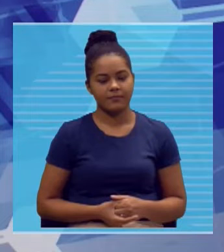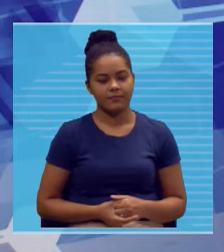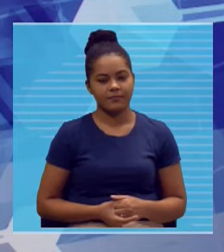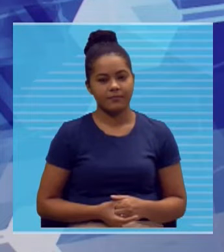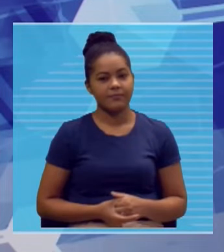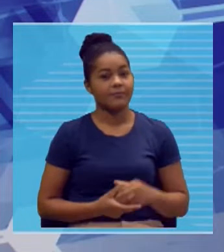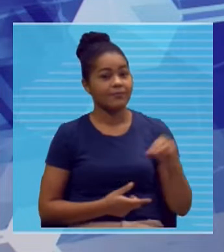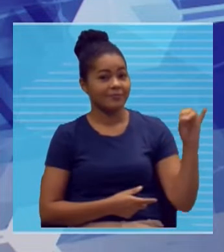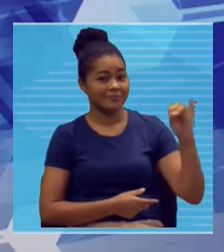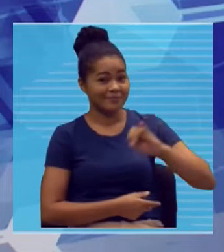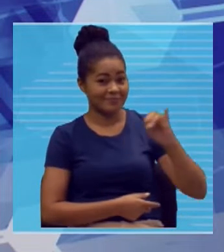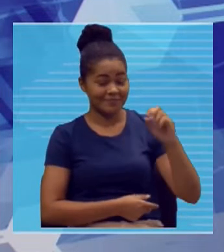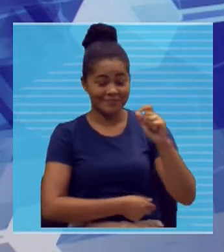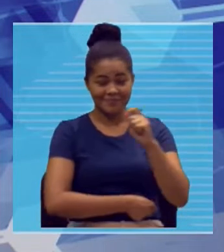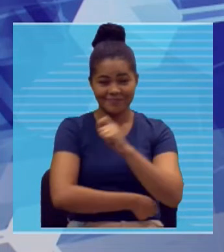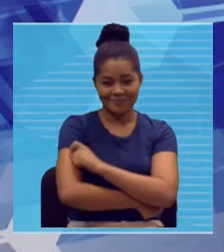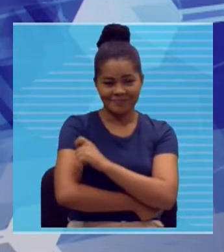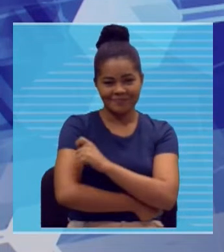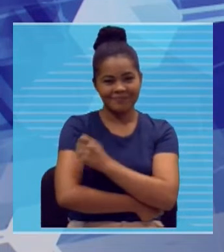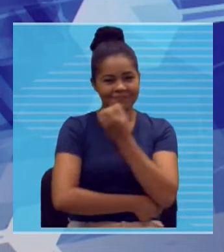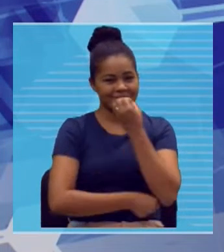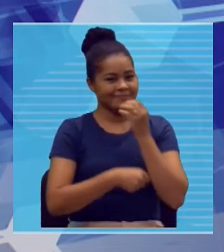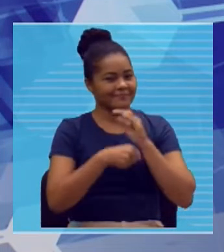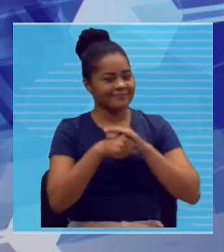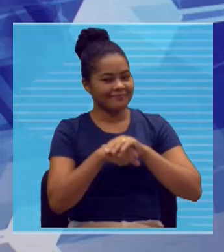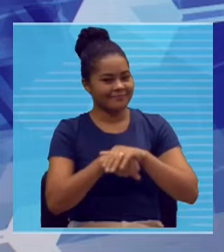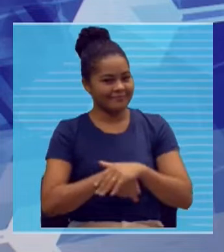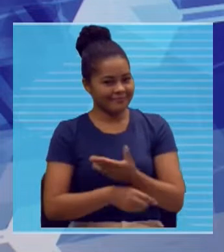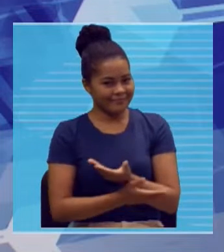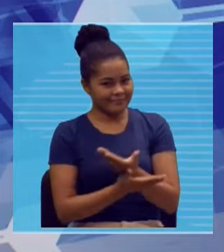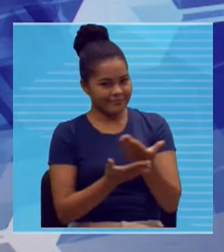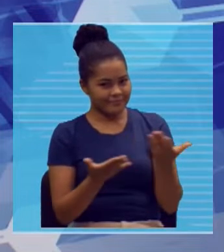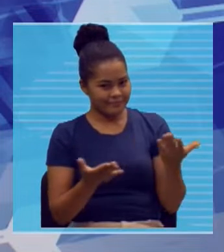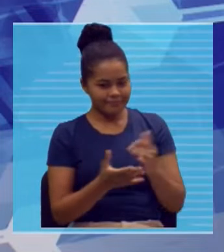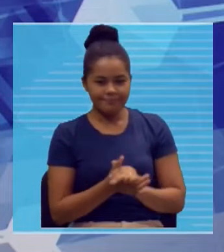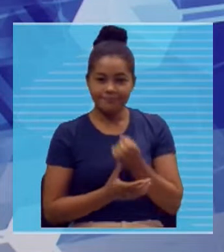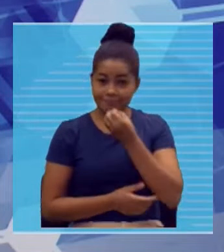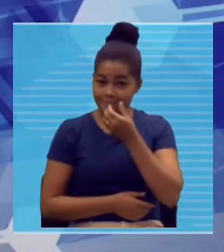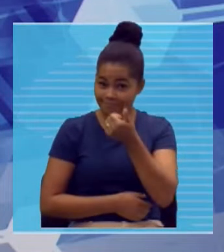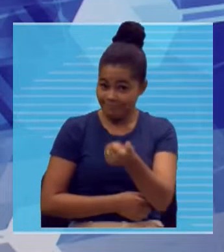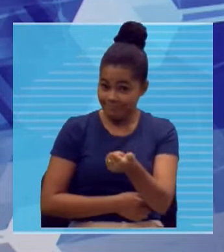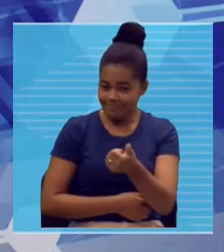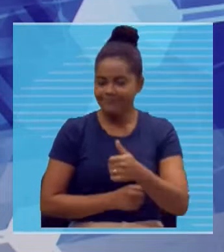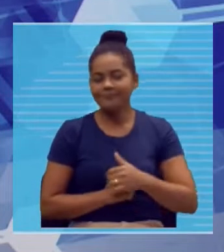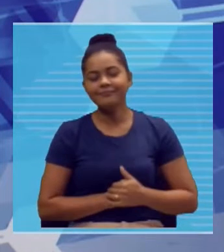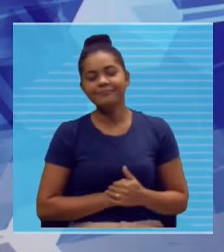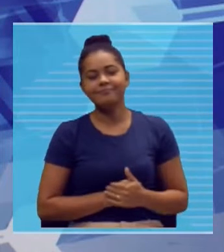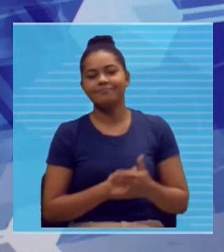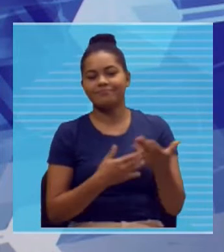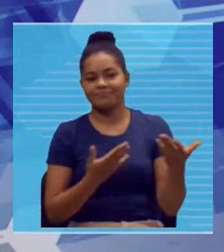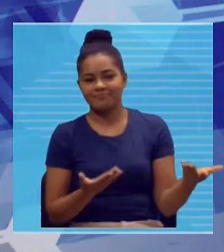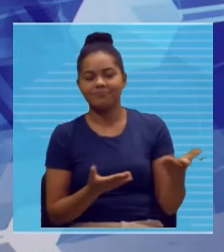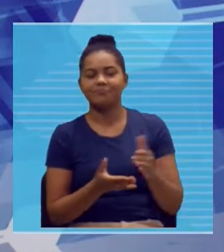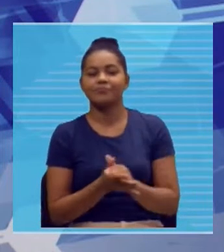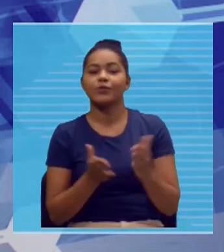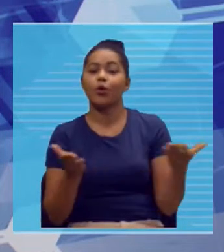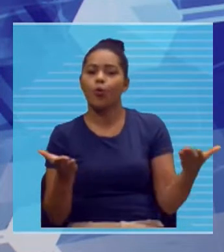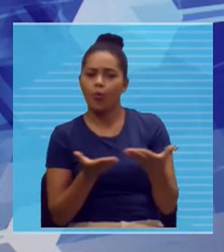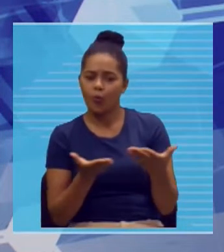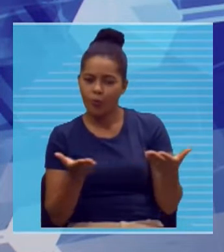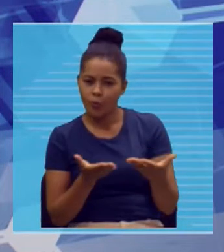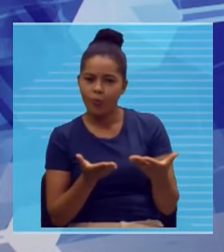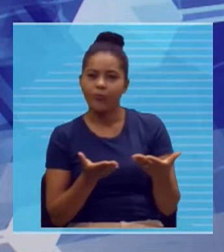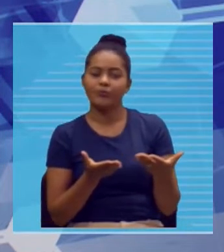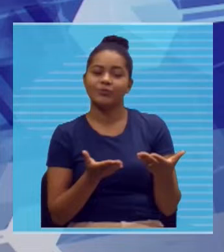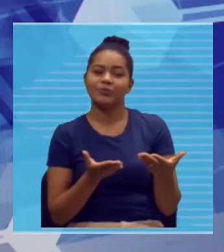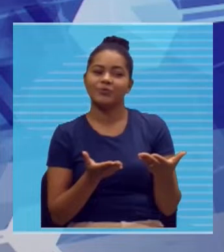Olá, olá, meu povo! Boa noite! Como estão? Tudo bem? Vamos dar continuidade à nossa noite